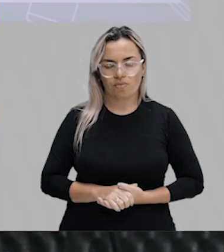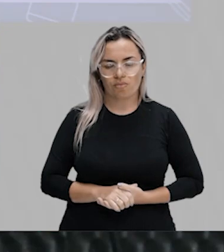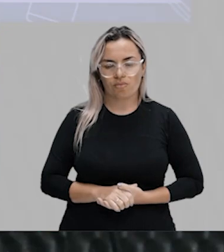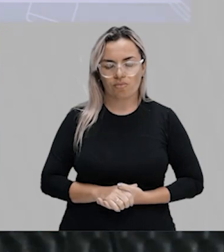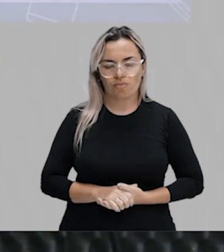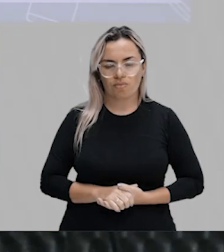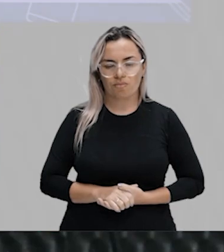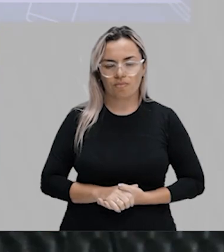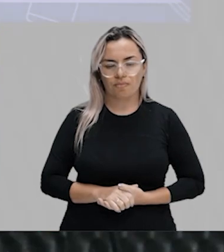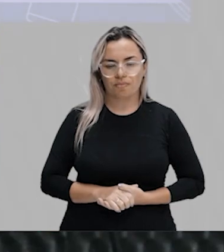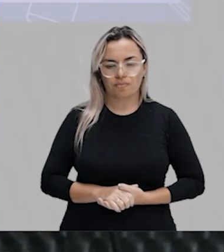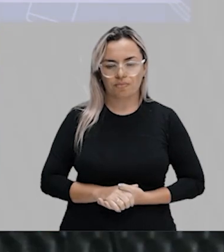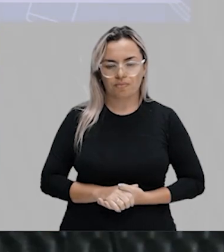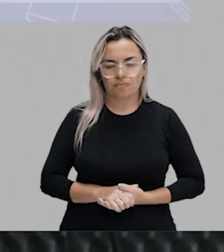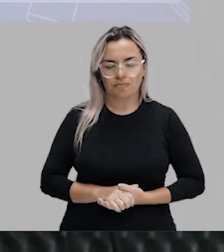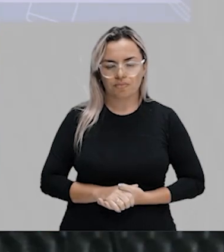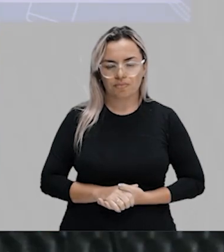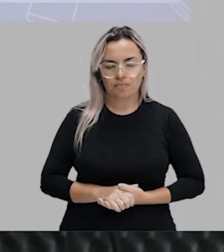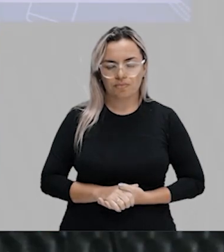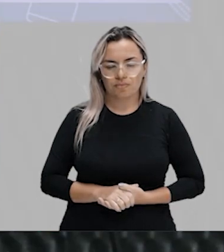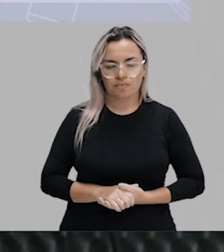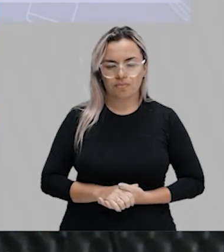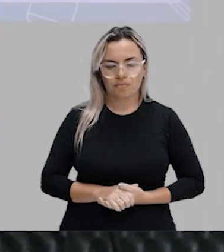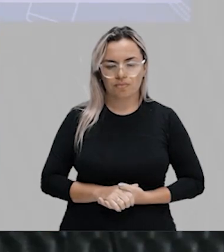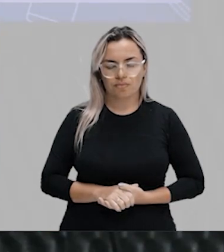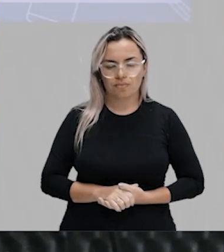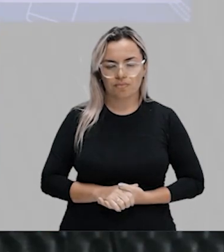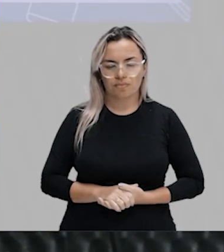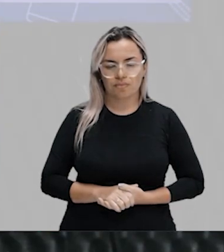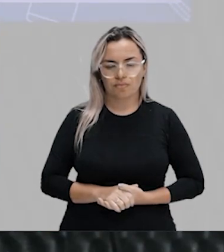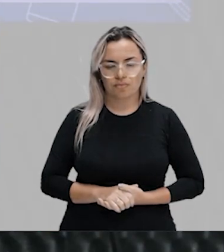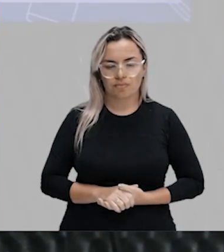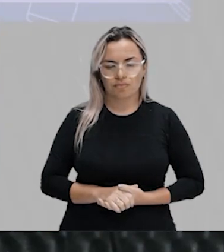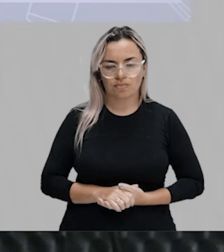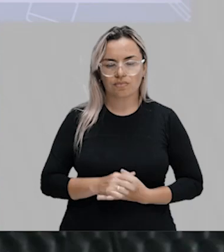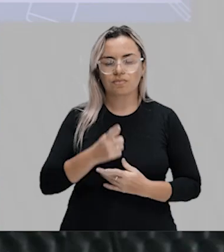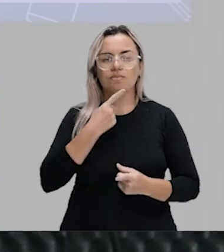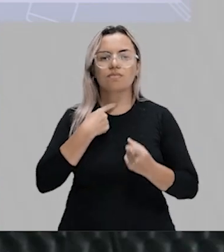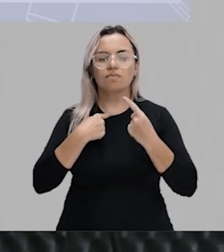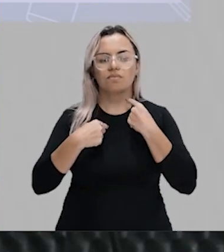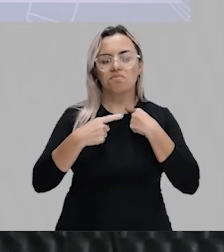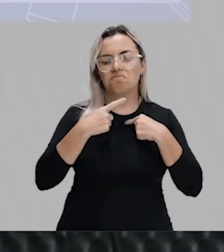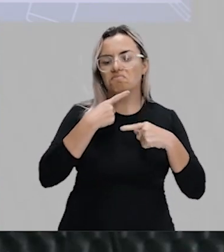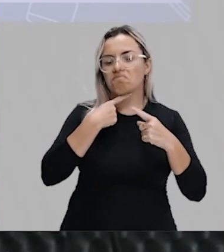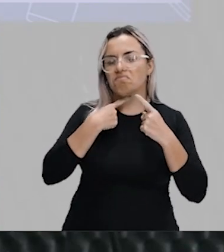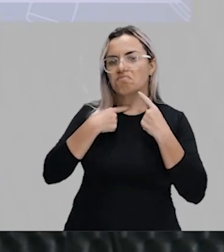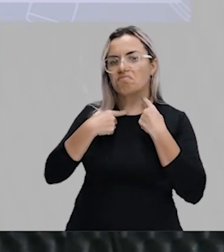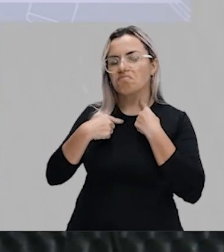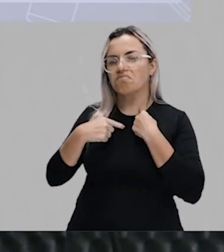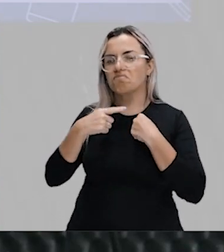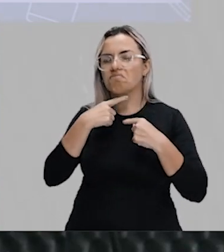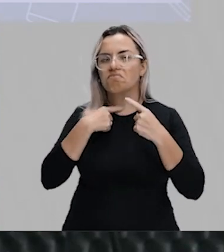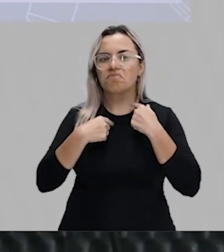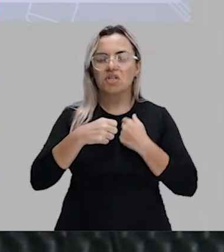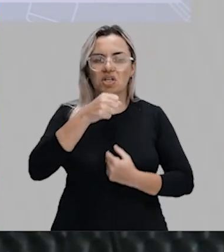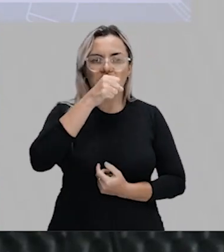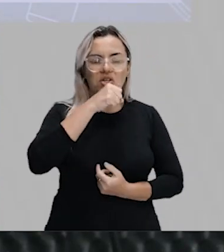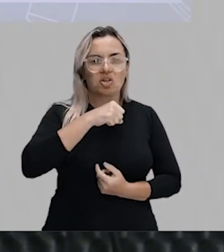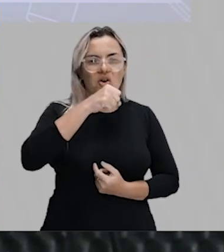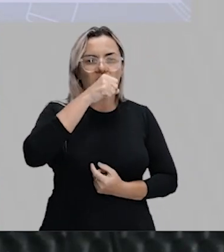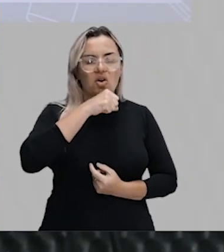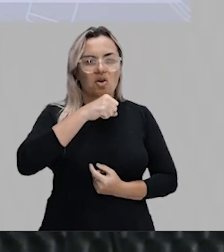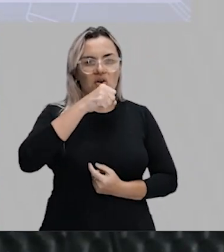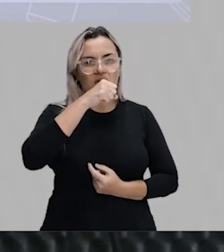Plátino, de plátino. Banana não, plátino. Então, desejar um sorvete de banana.